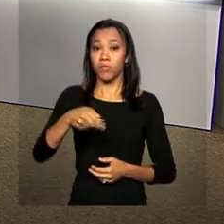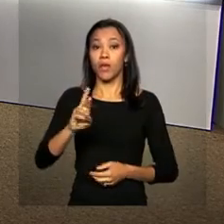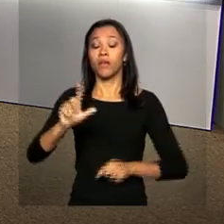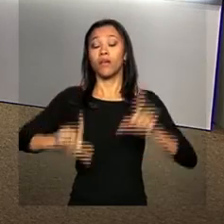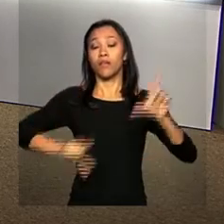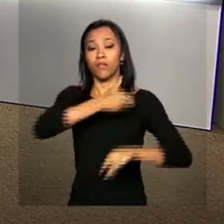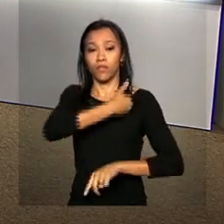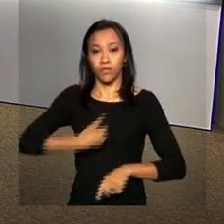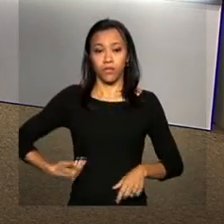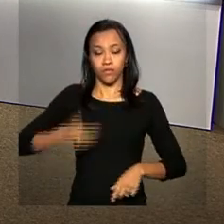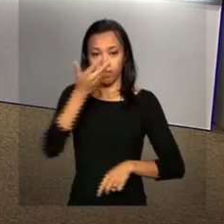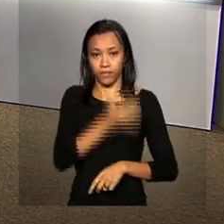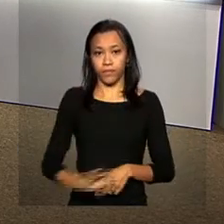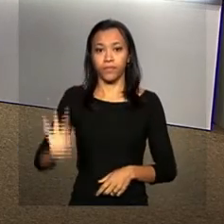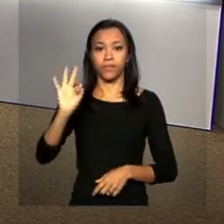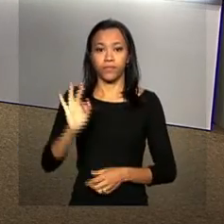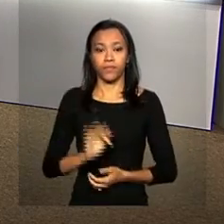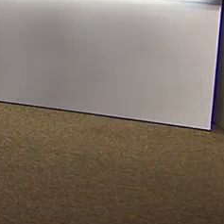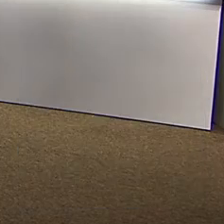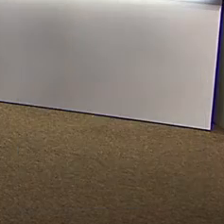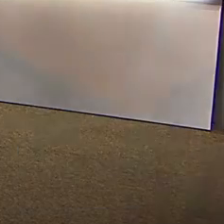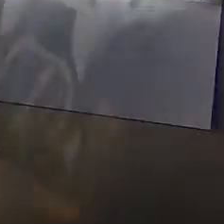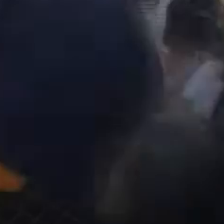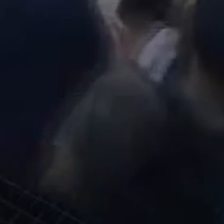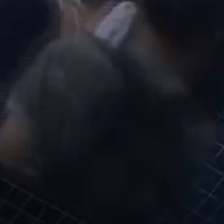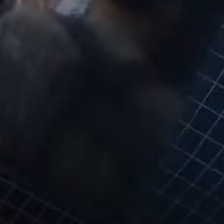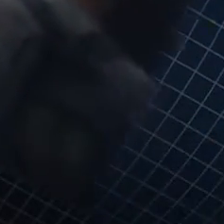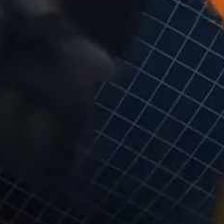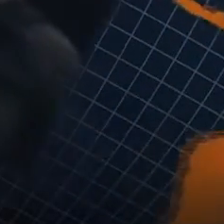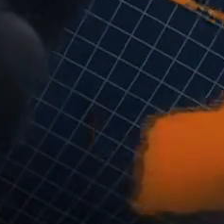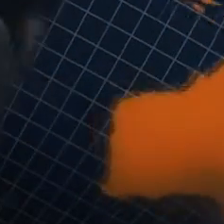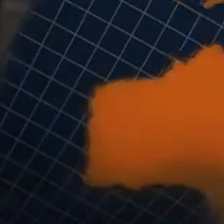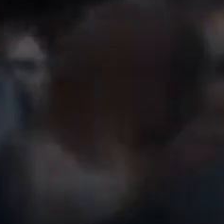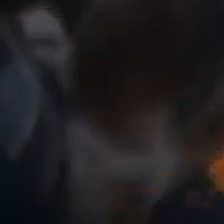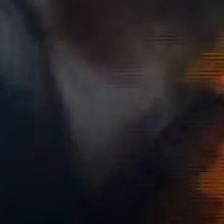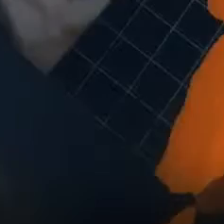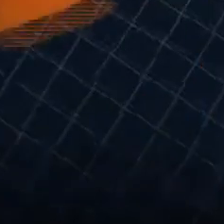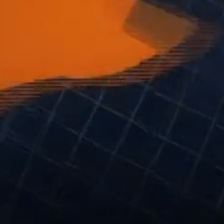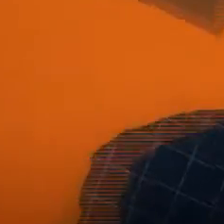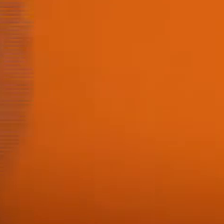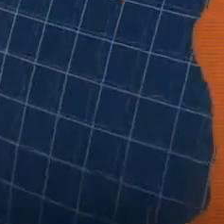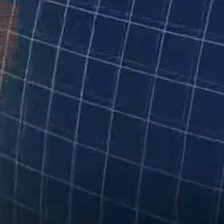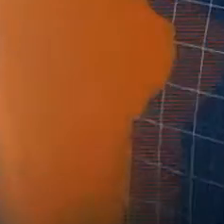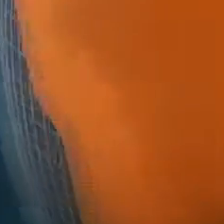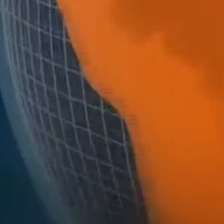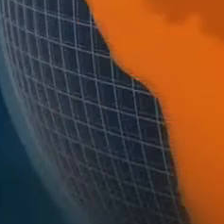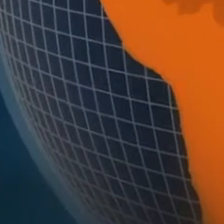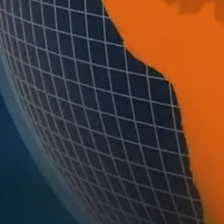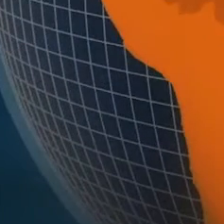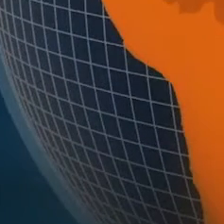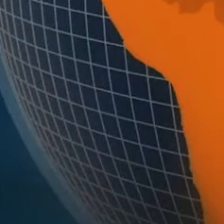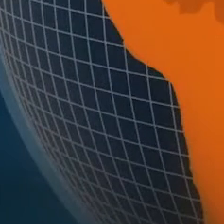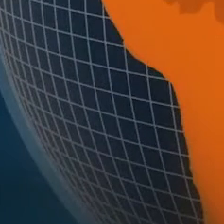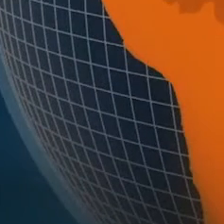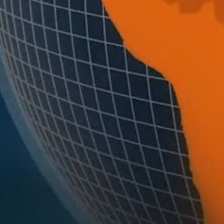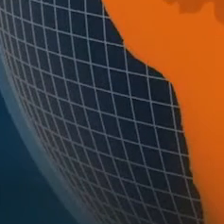gente na NBR e a TV do Governo Federal. Tchau. Tchau. Tchau.